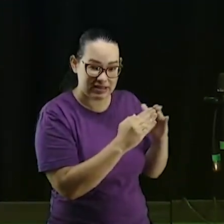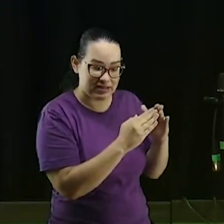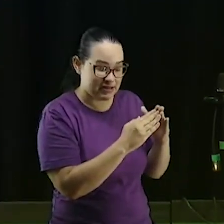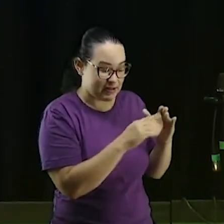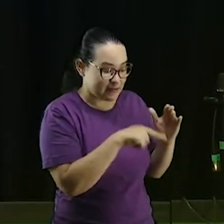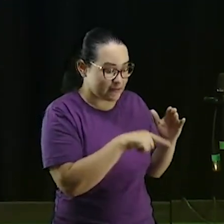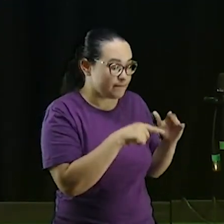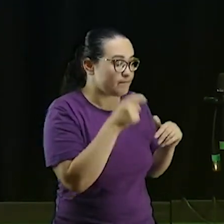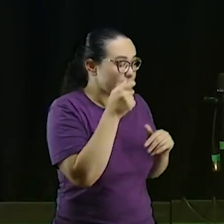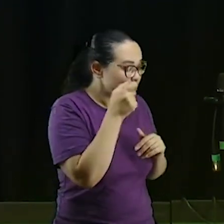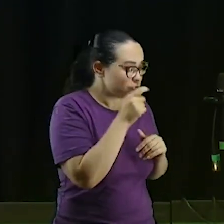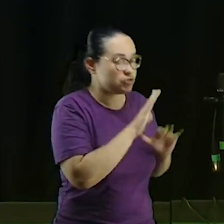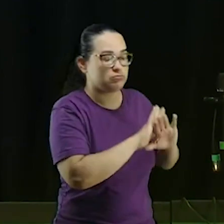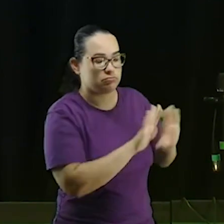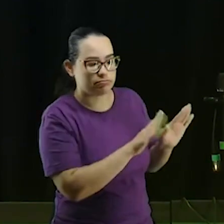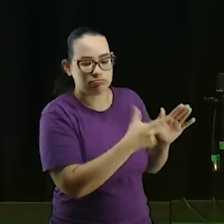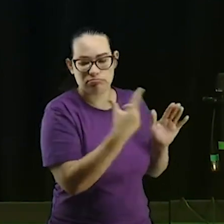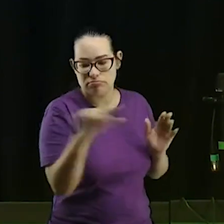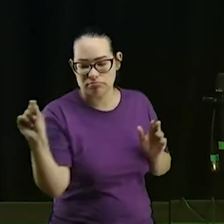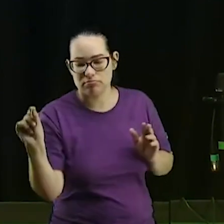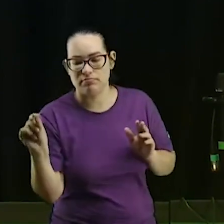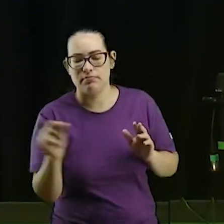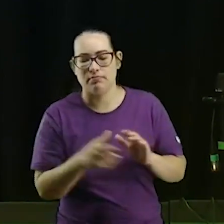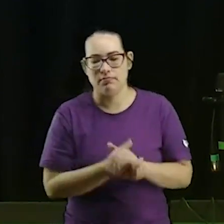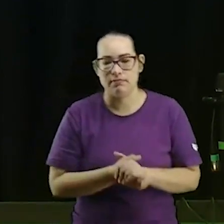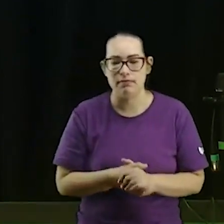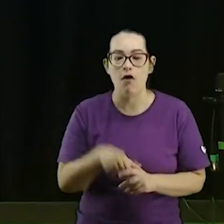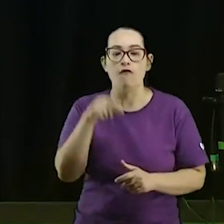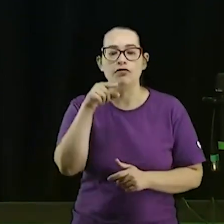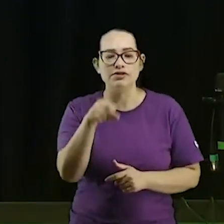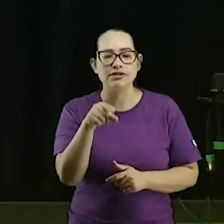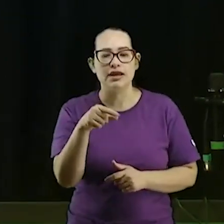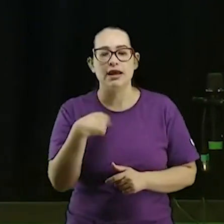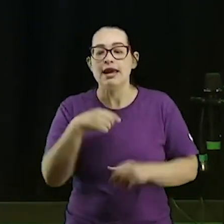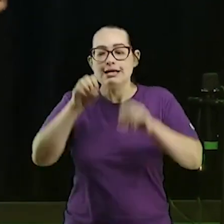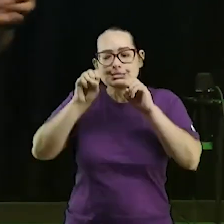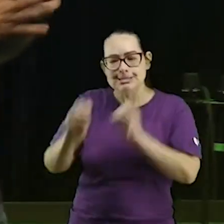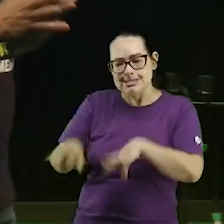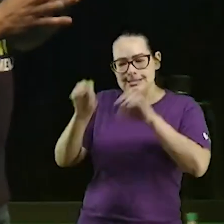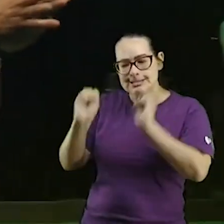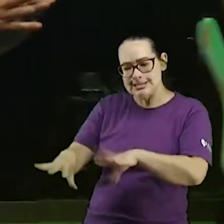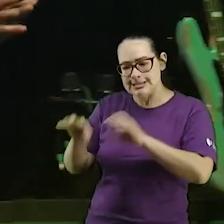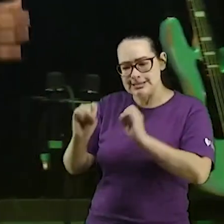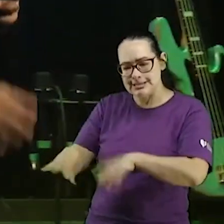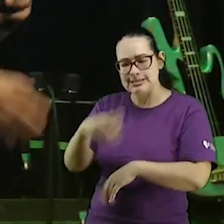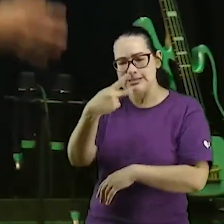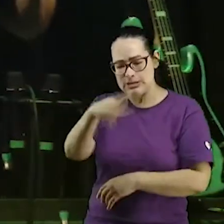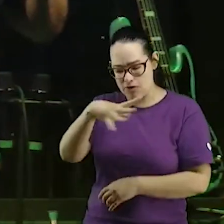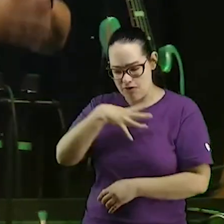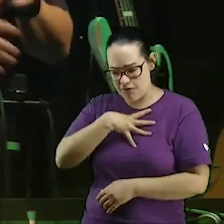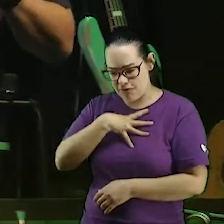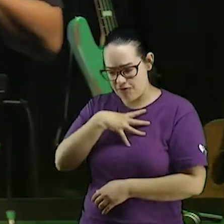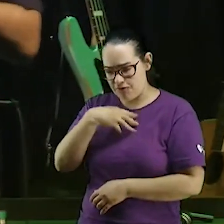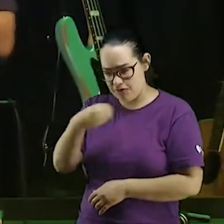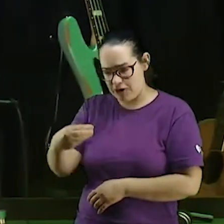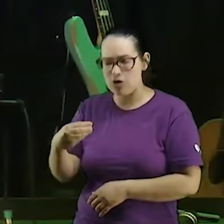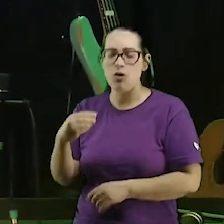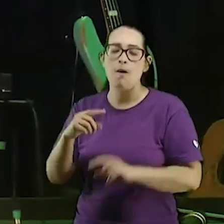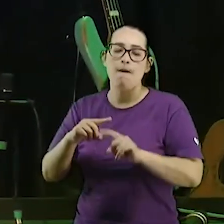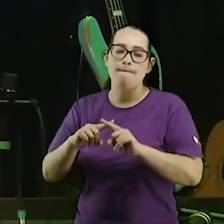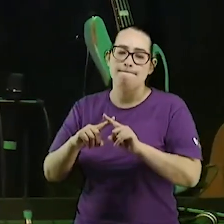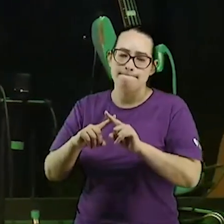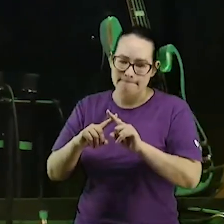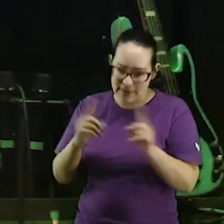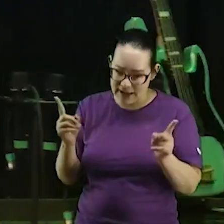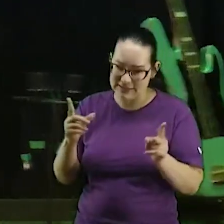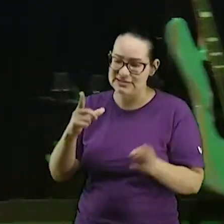então quando você faz o seu filho entender a geração que vem depois de você que existe um preço a se pagar